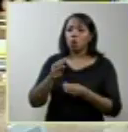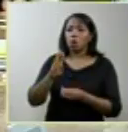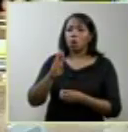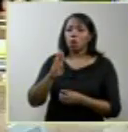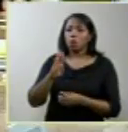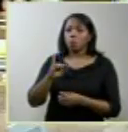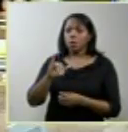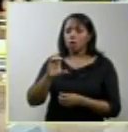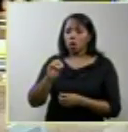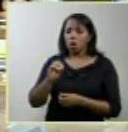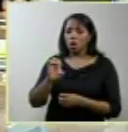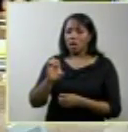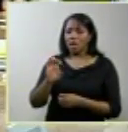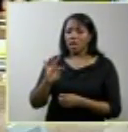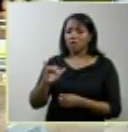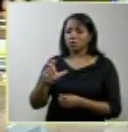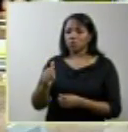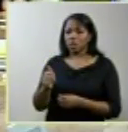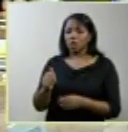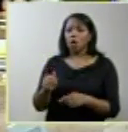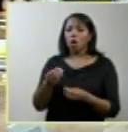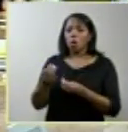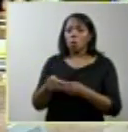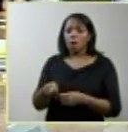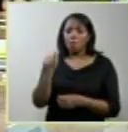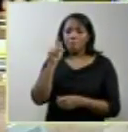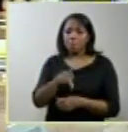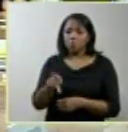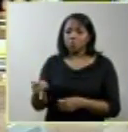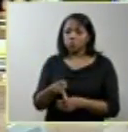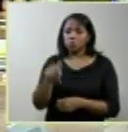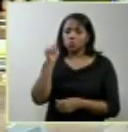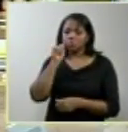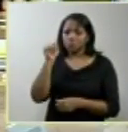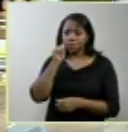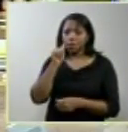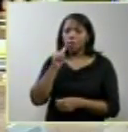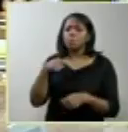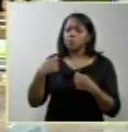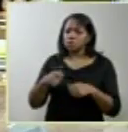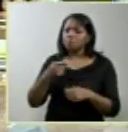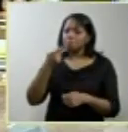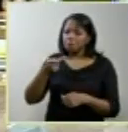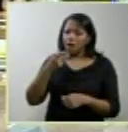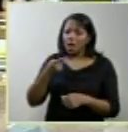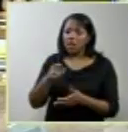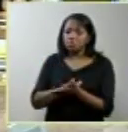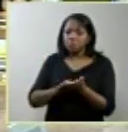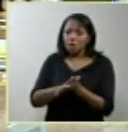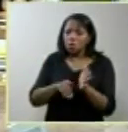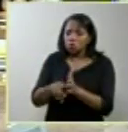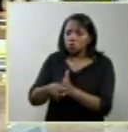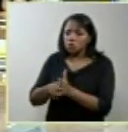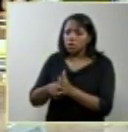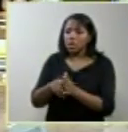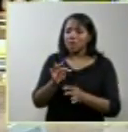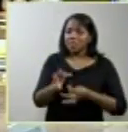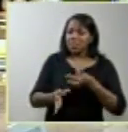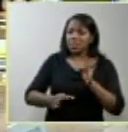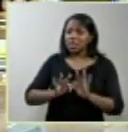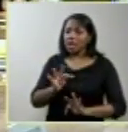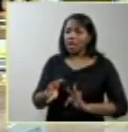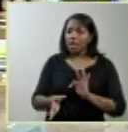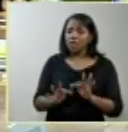professora Débora Diniz eu preciso dizer com franqueza que sem a consultoria técnica dela sem